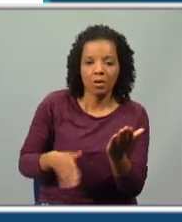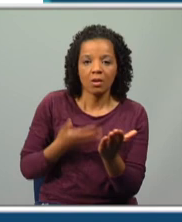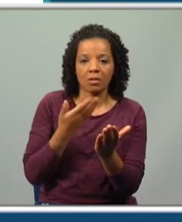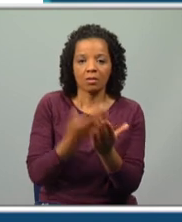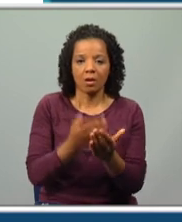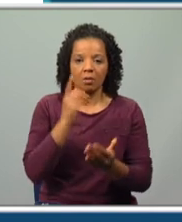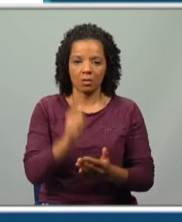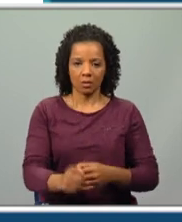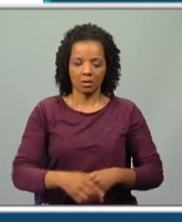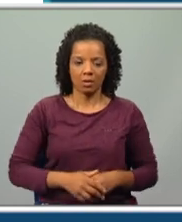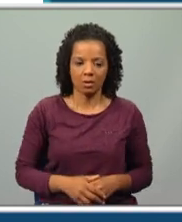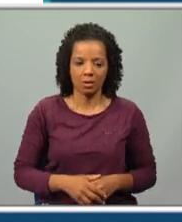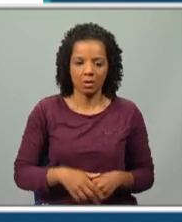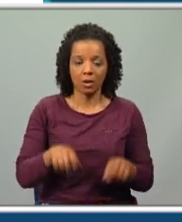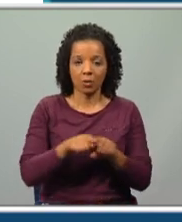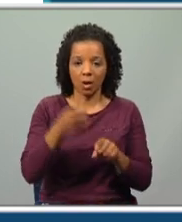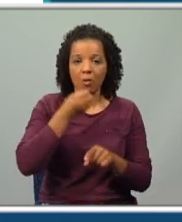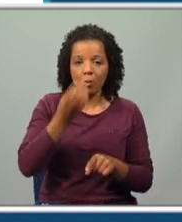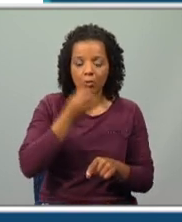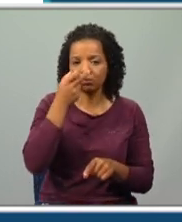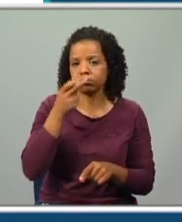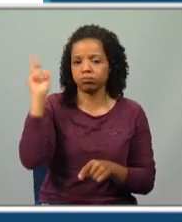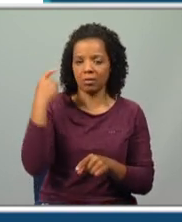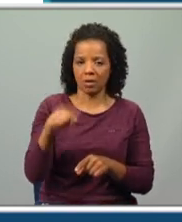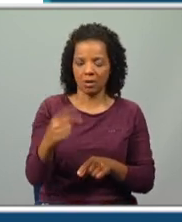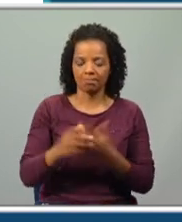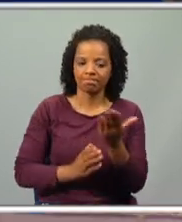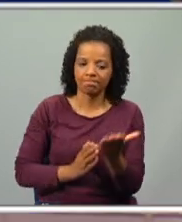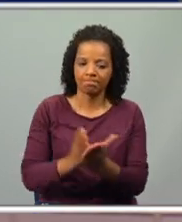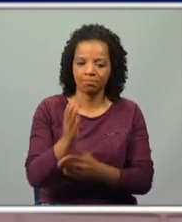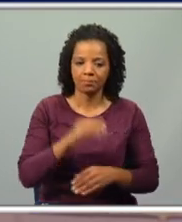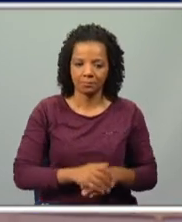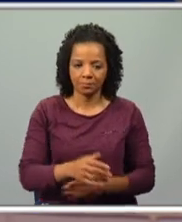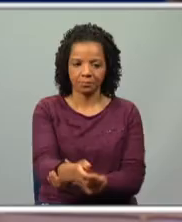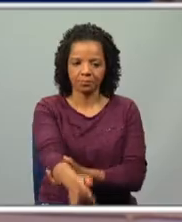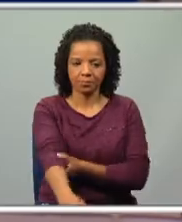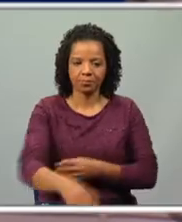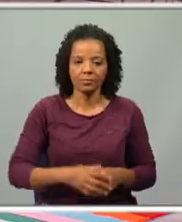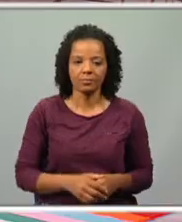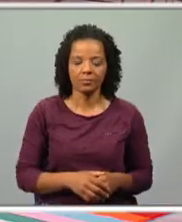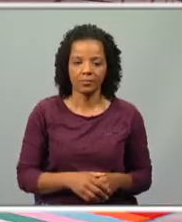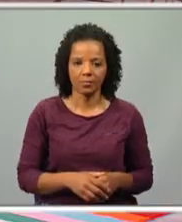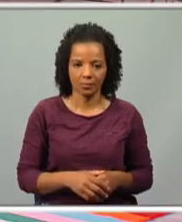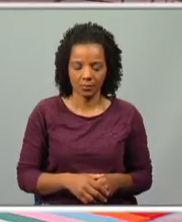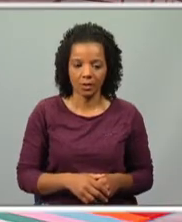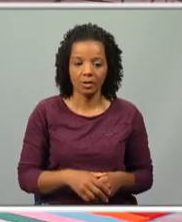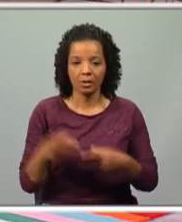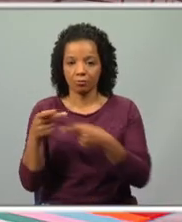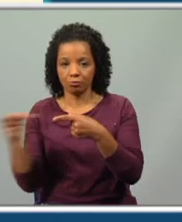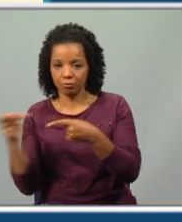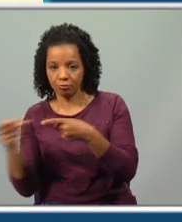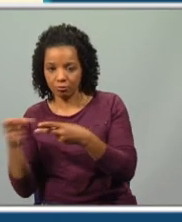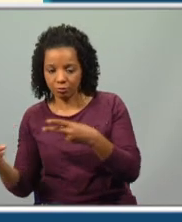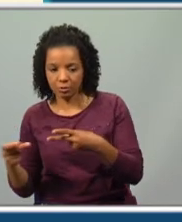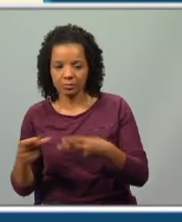conferir um caráter ainda mais intemporal ao conto. E vamos continuar. Associa as expressões ao respectivo significado.